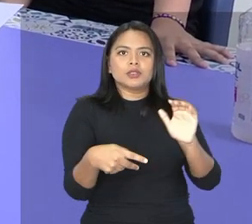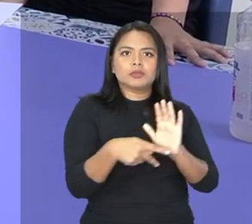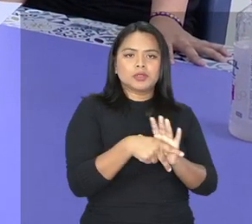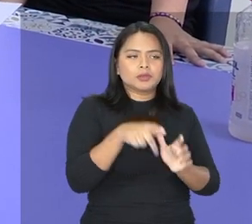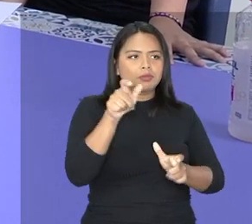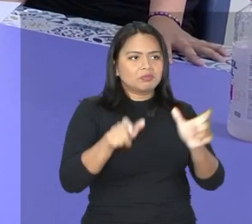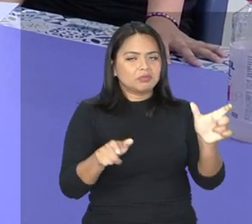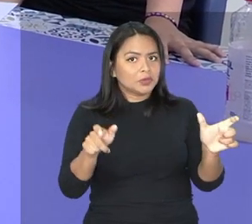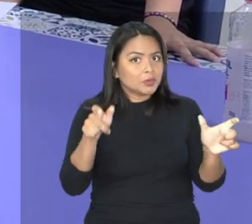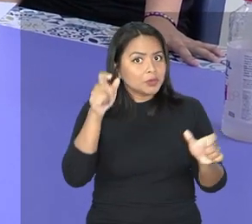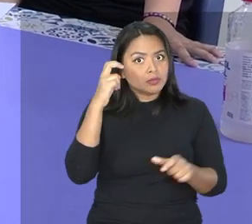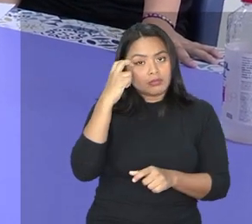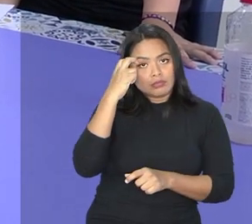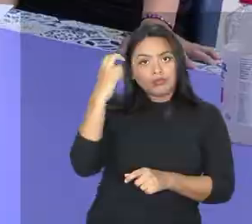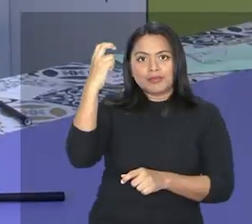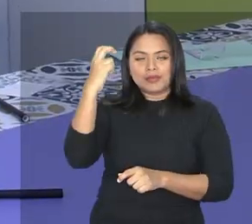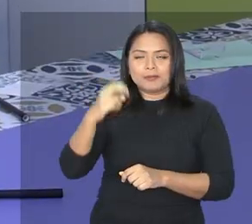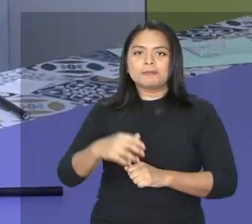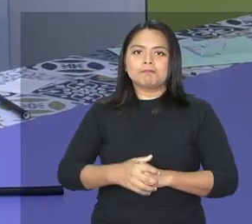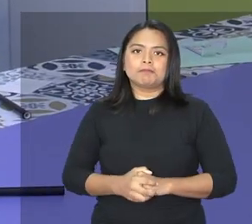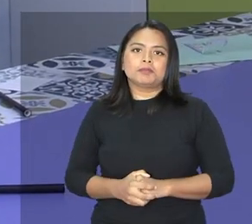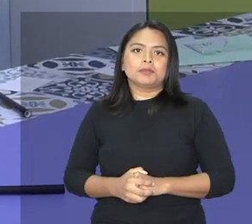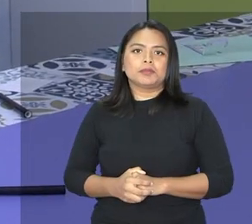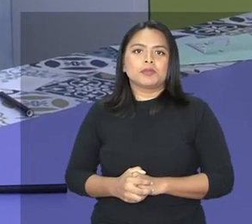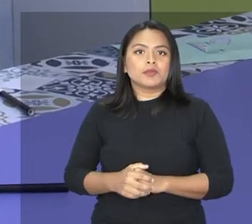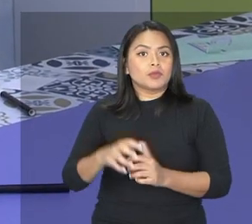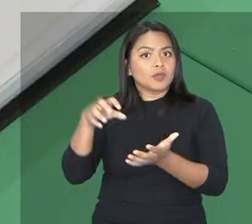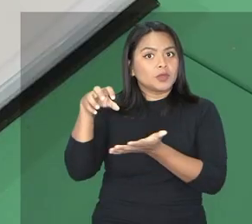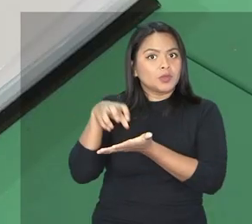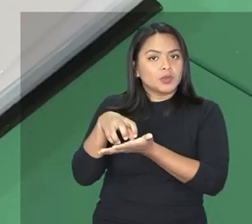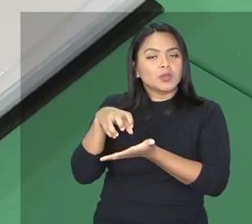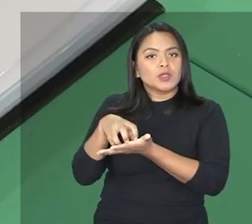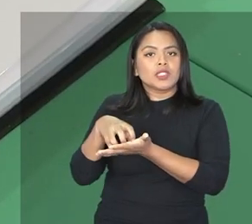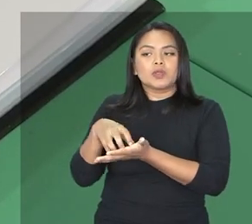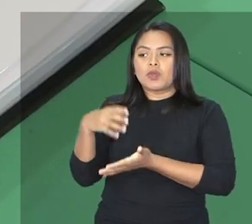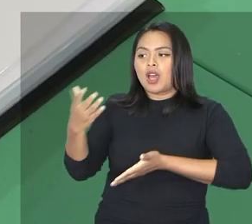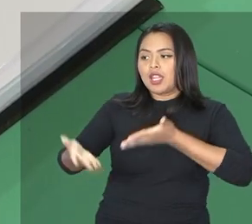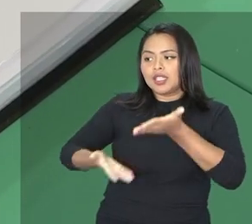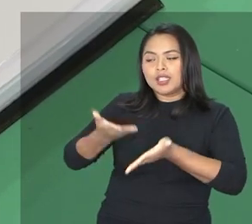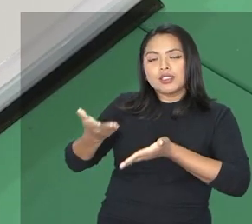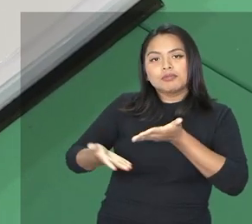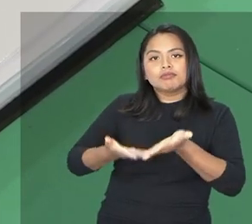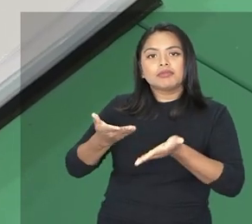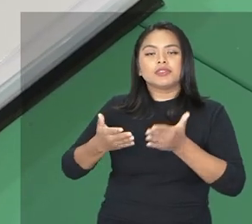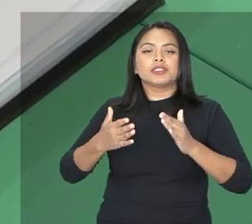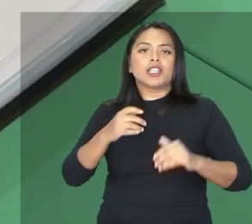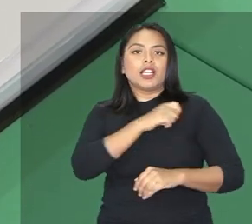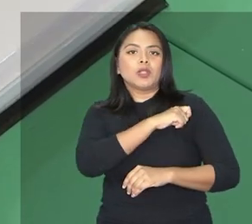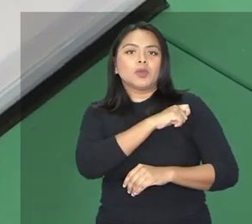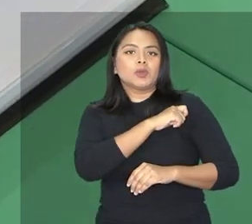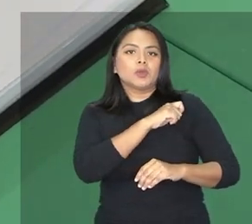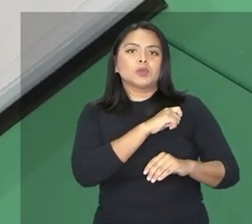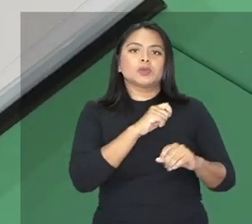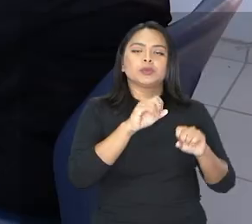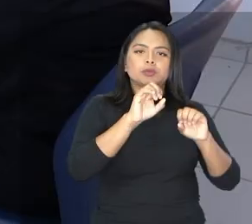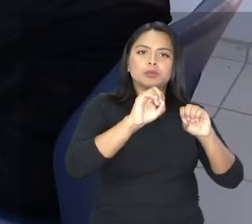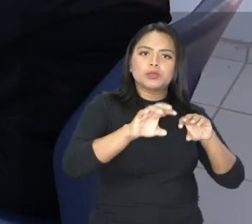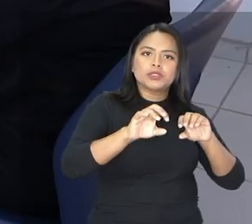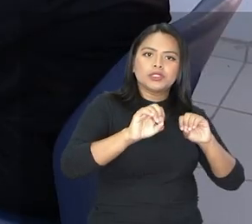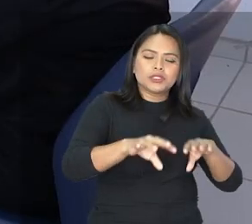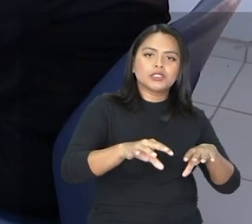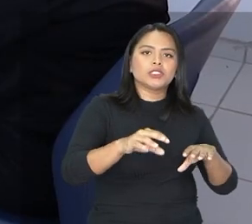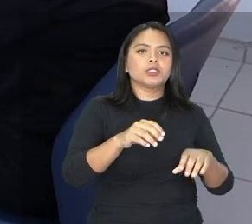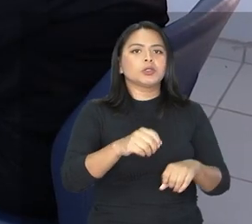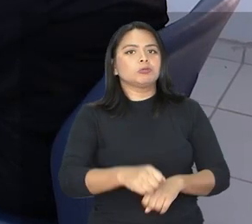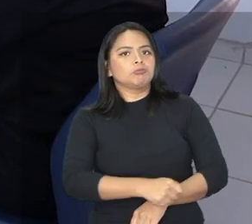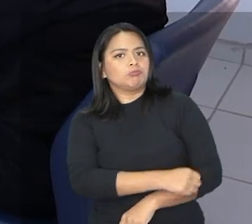das pessoas com indicadores de altas habilidades e superdotação. O CADAIS atende alunos matriculados na educação básica, que